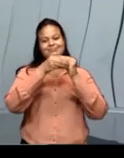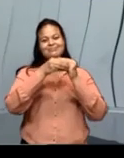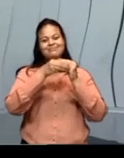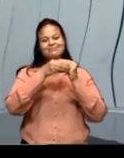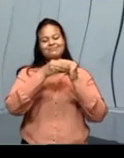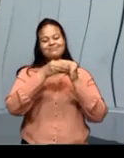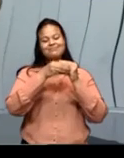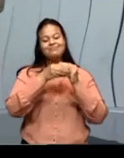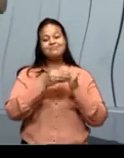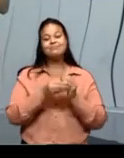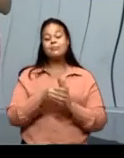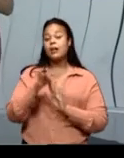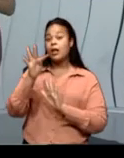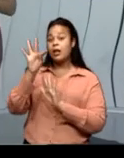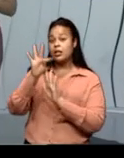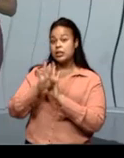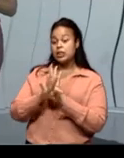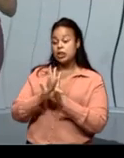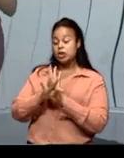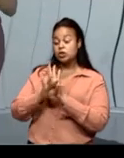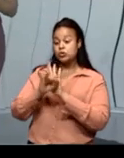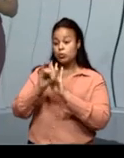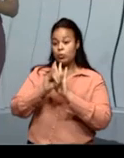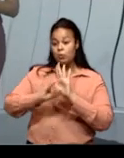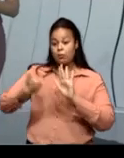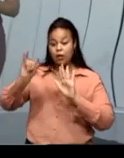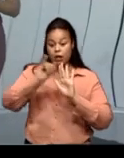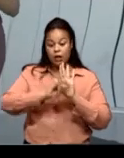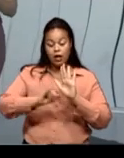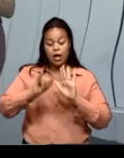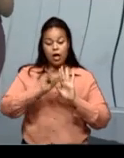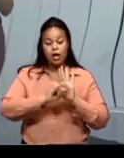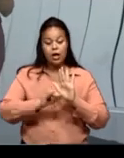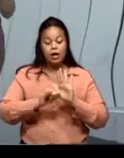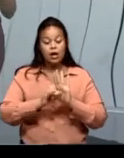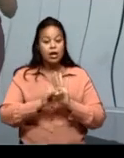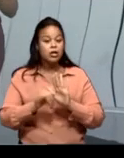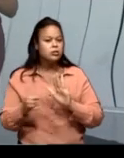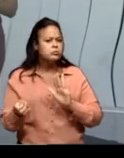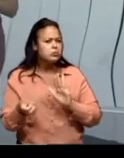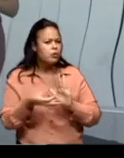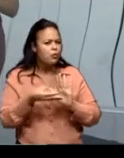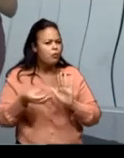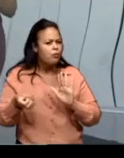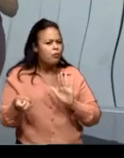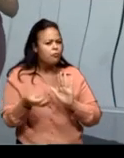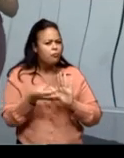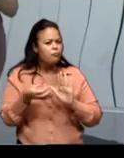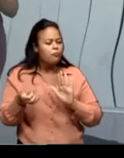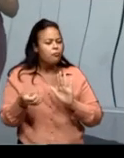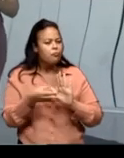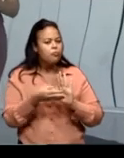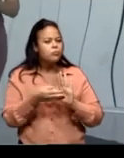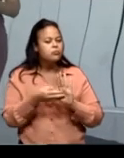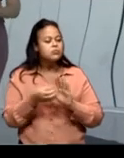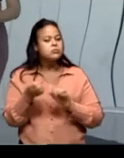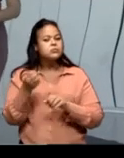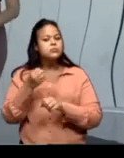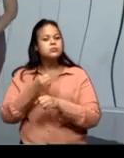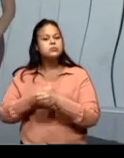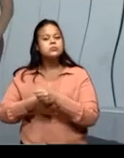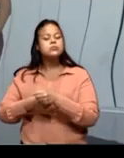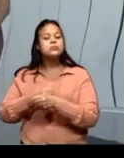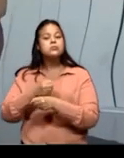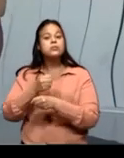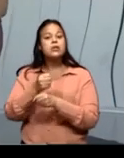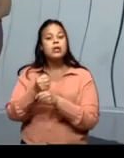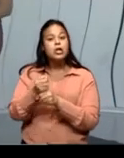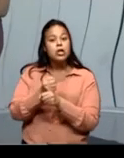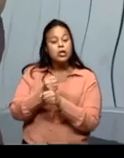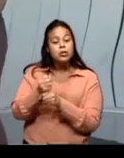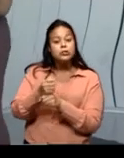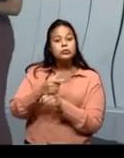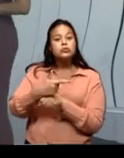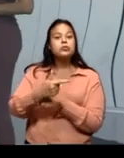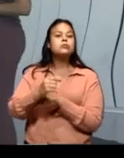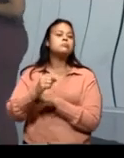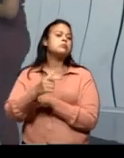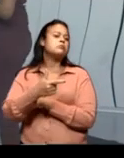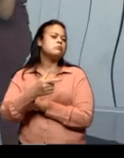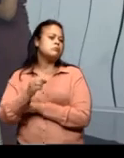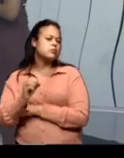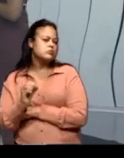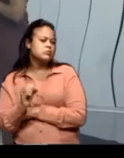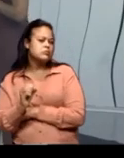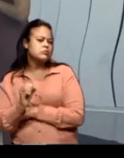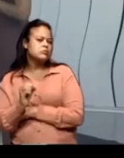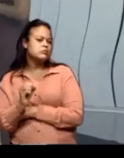texto, ele foi publicado recentemente, então é referente a 2025, ok? Então vamos falar